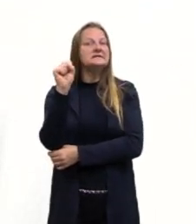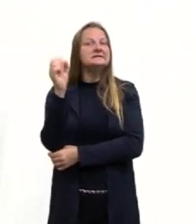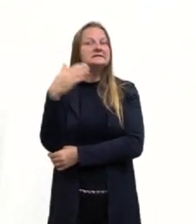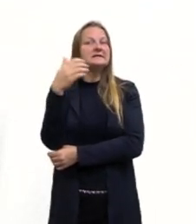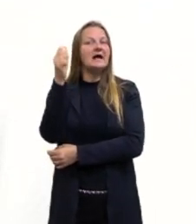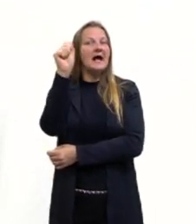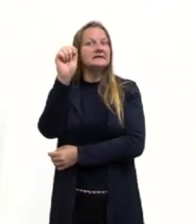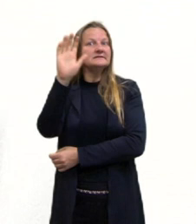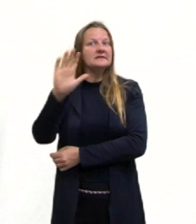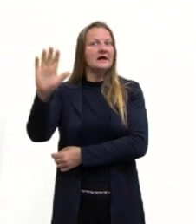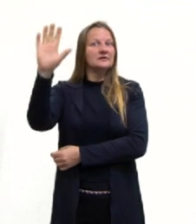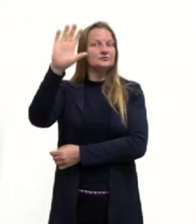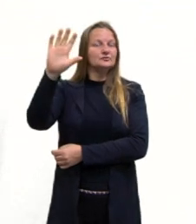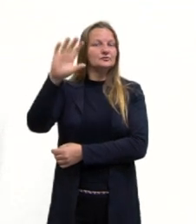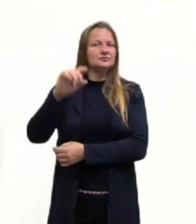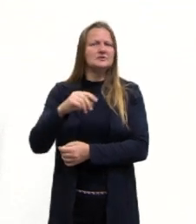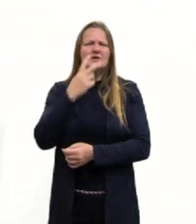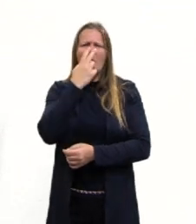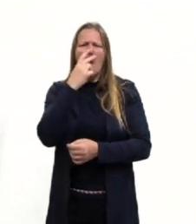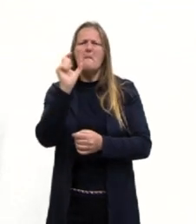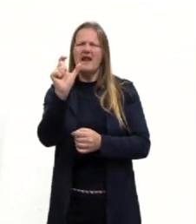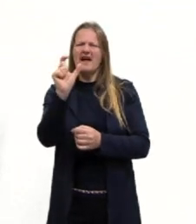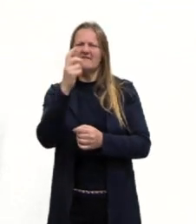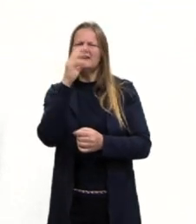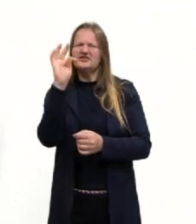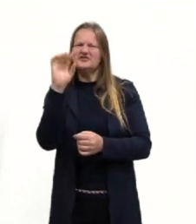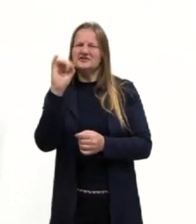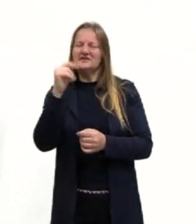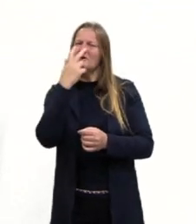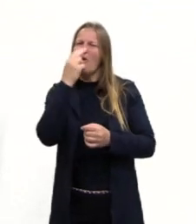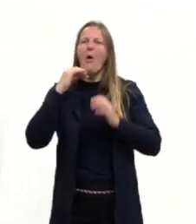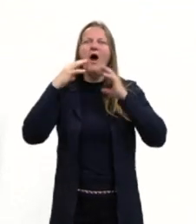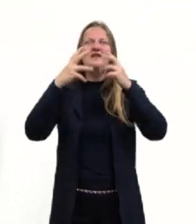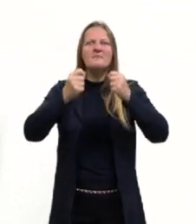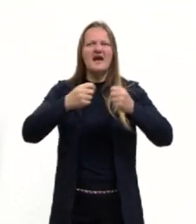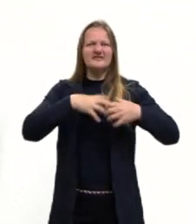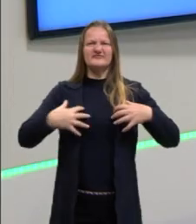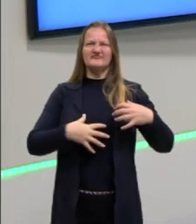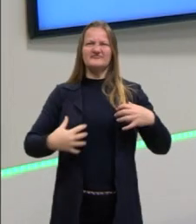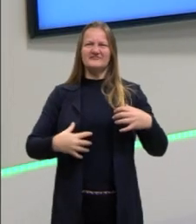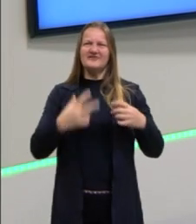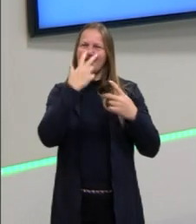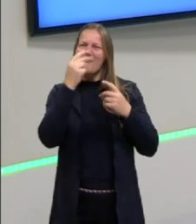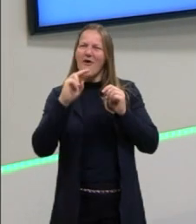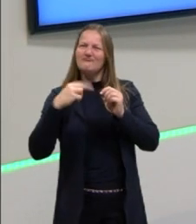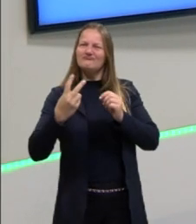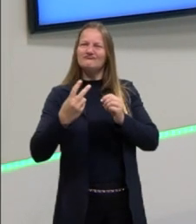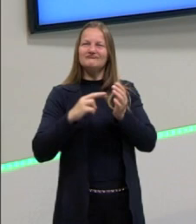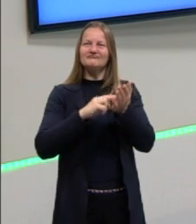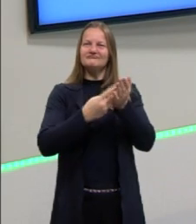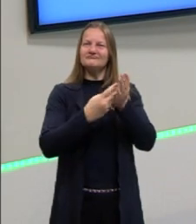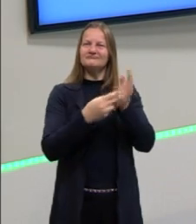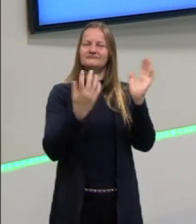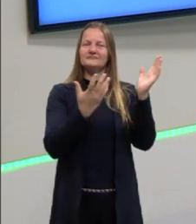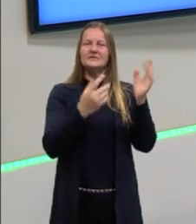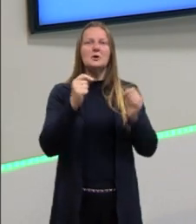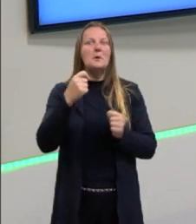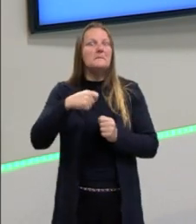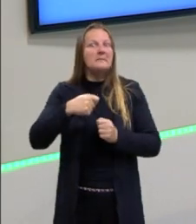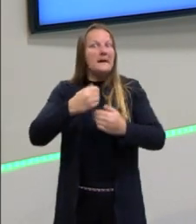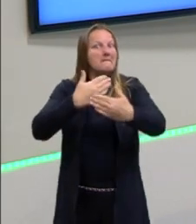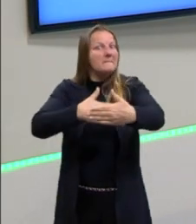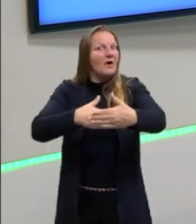Então a gente vai ver aí sobre esse país, né? Grande parceiro comercial com o Brasil, e nós temos, né, que entender algumas